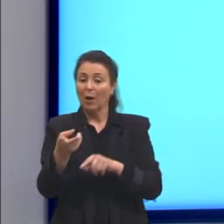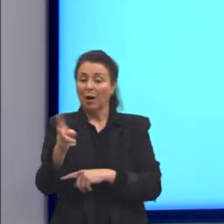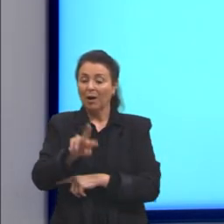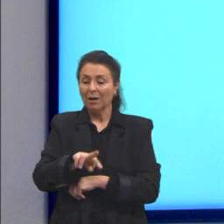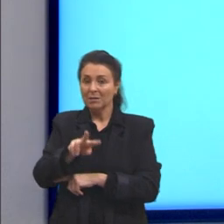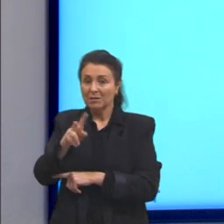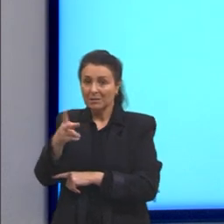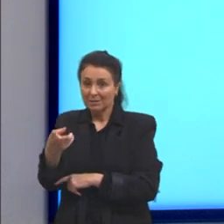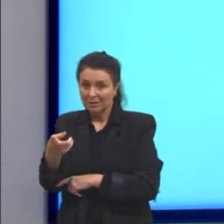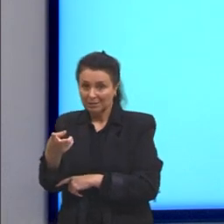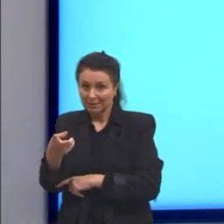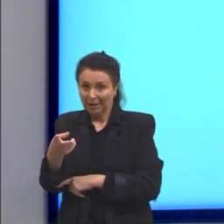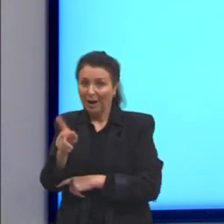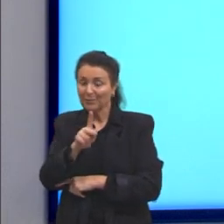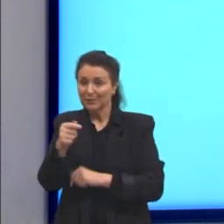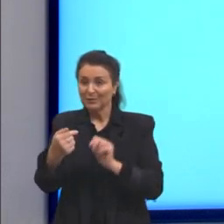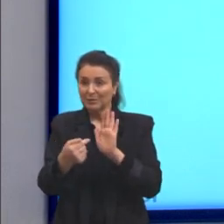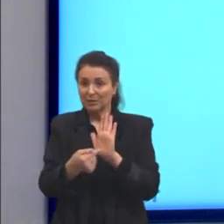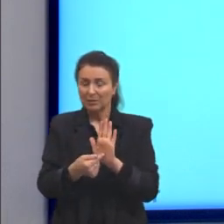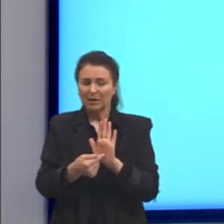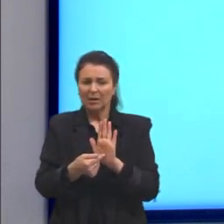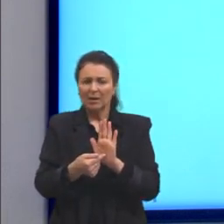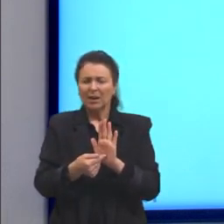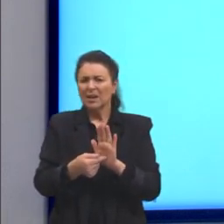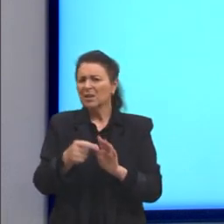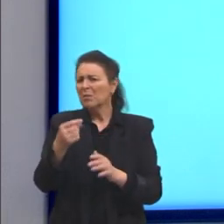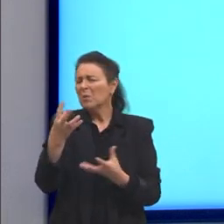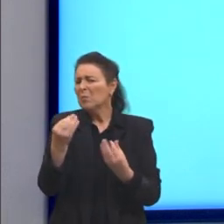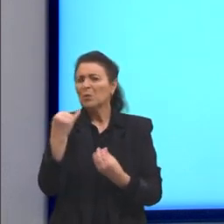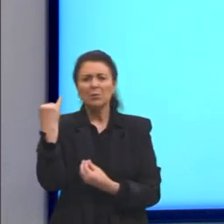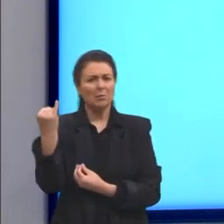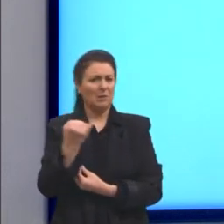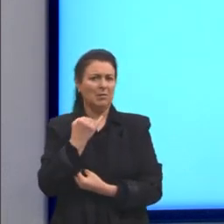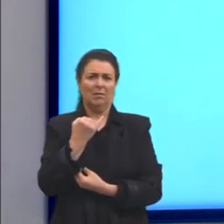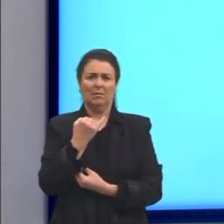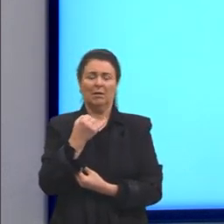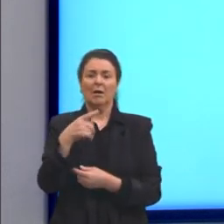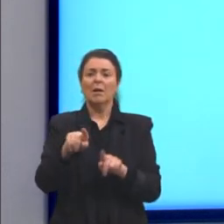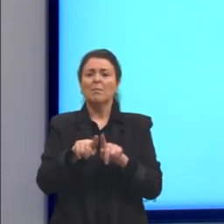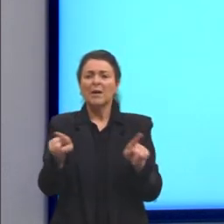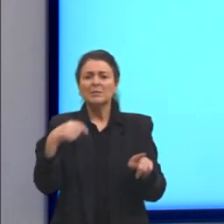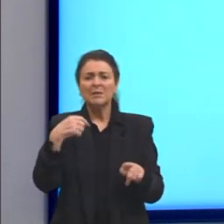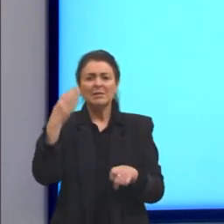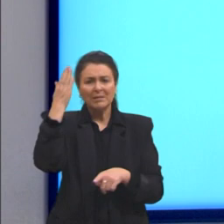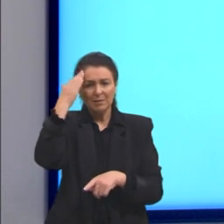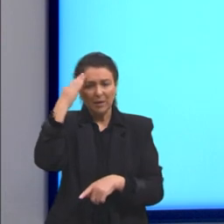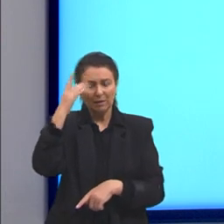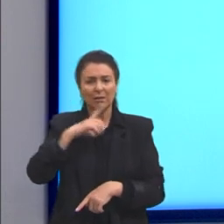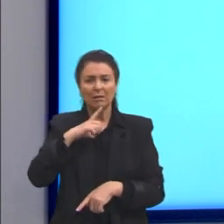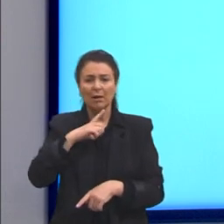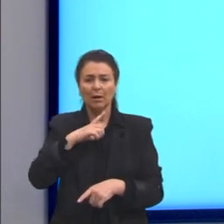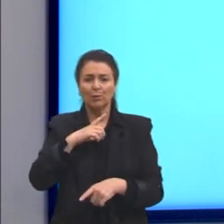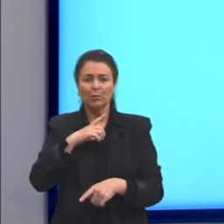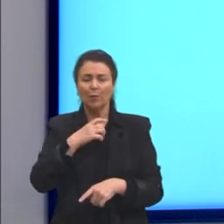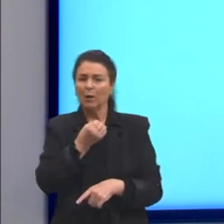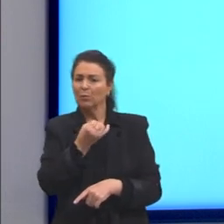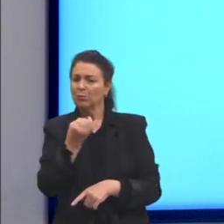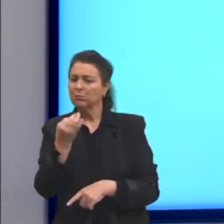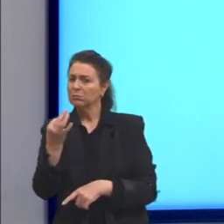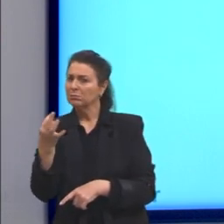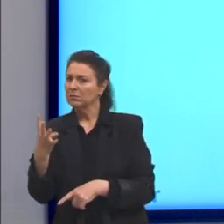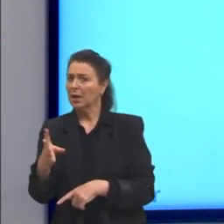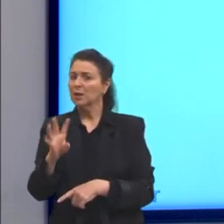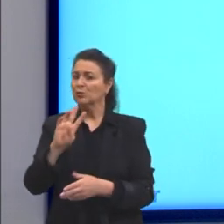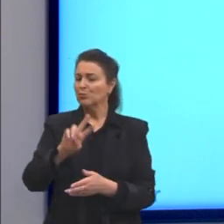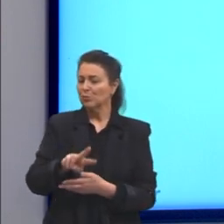Claro que, gente, isso aqui não é tão importante para a gente... Vocês saberem essa taxa de conversão aqui para o Enem. É importante vocês